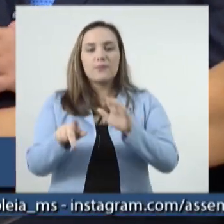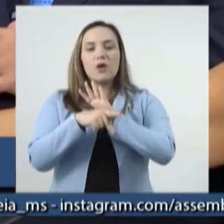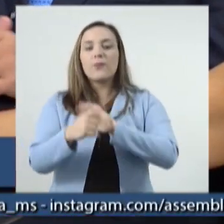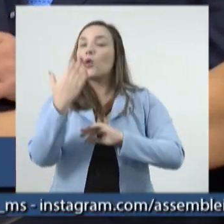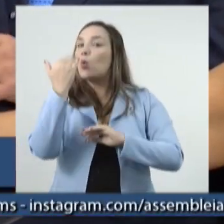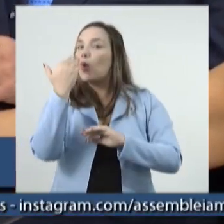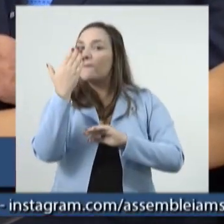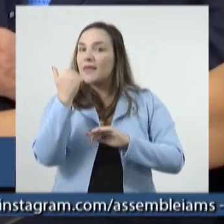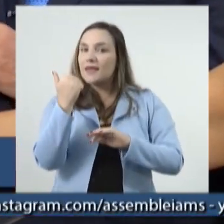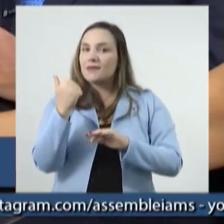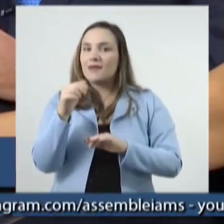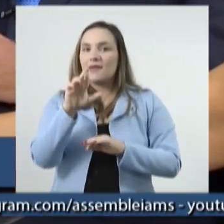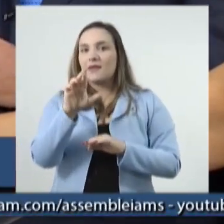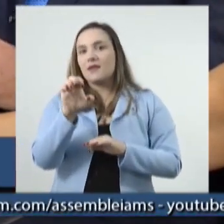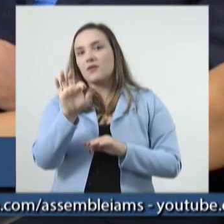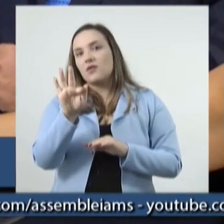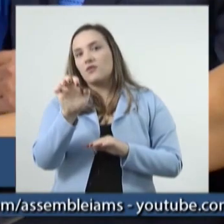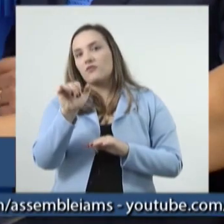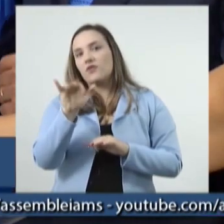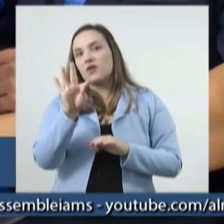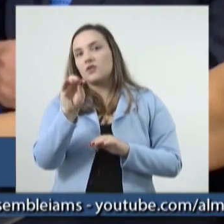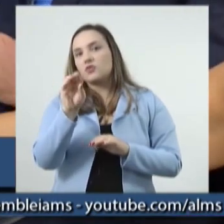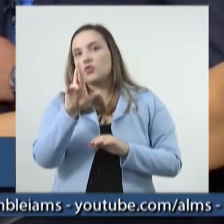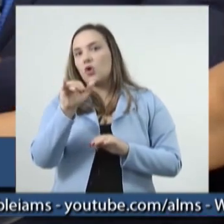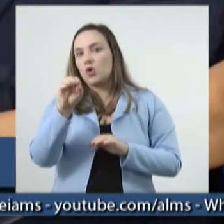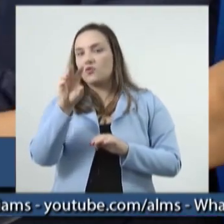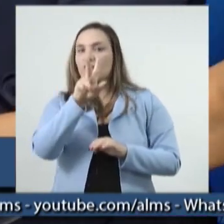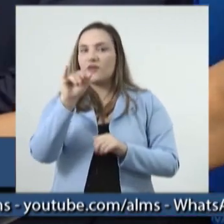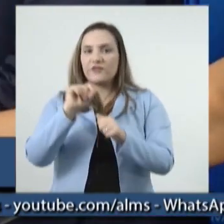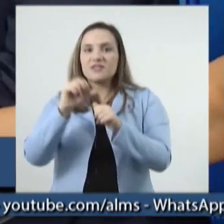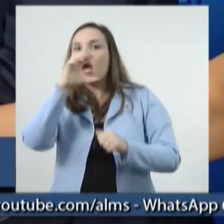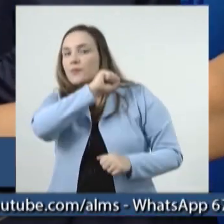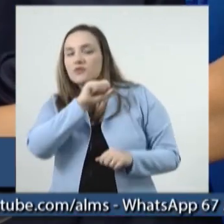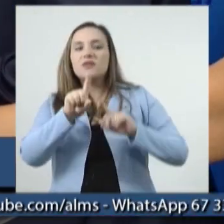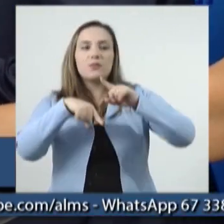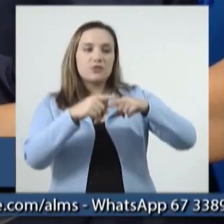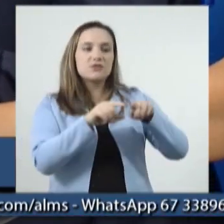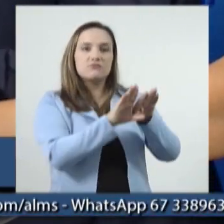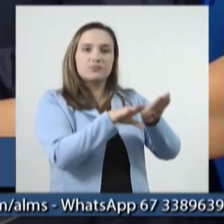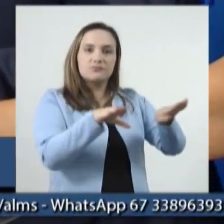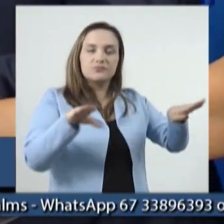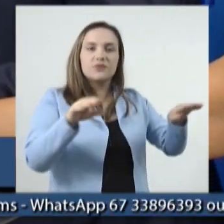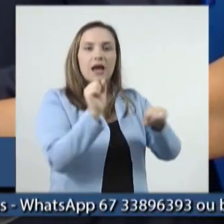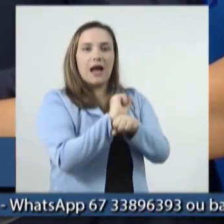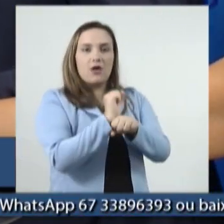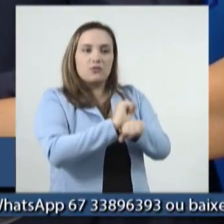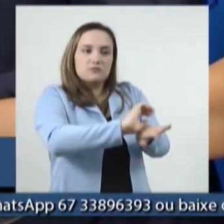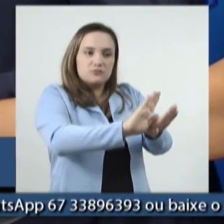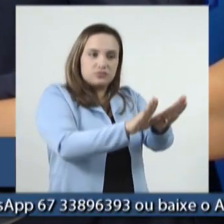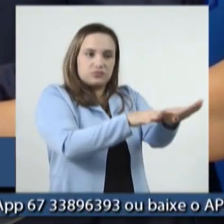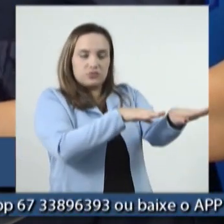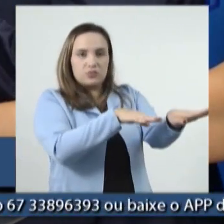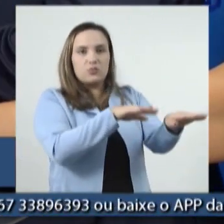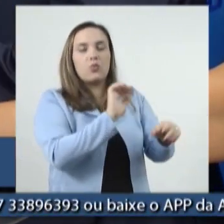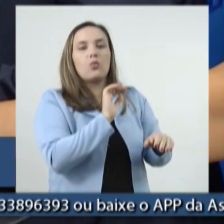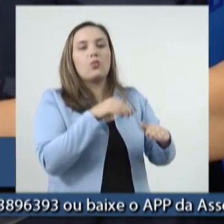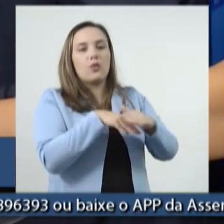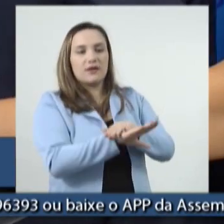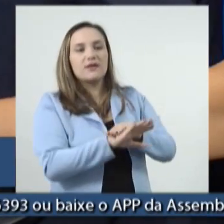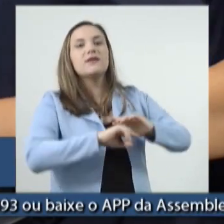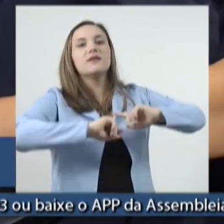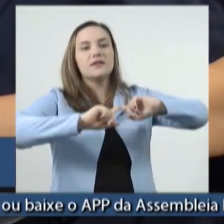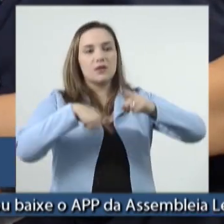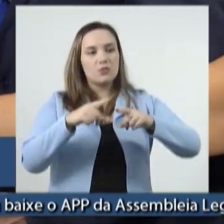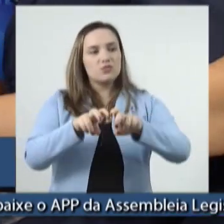casa, obra que nós vamos fazer rapidamente e na sequência o estacionamento e na sequência se Deus quiser a ampliação do nosso